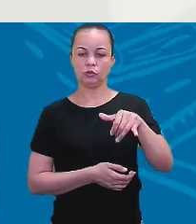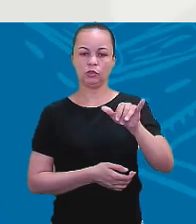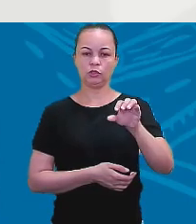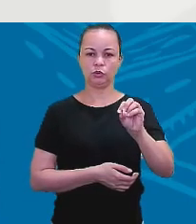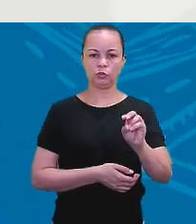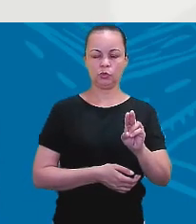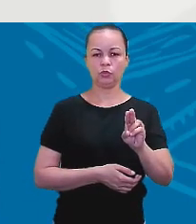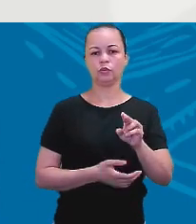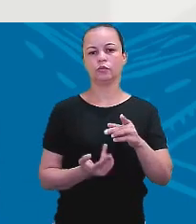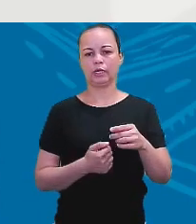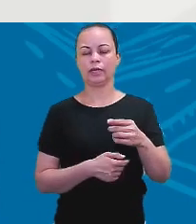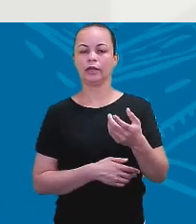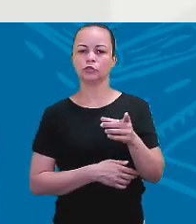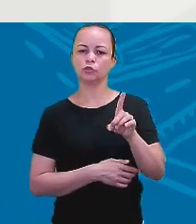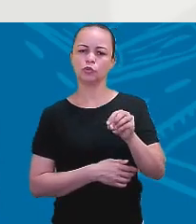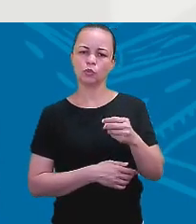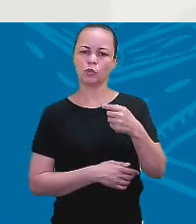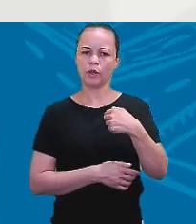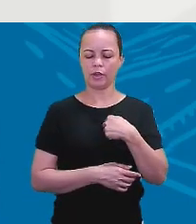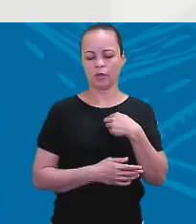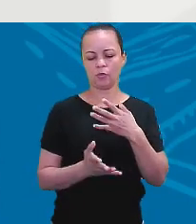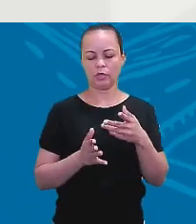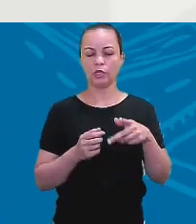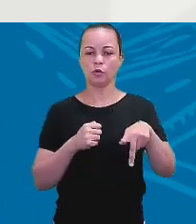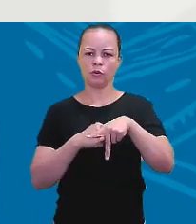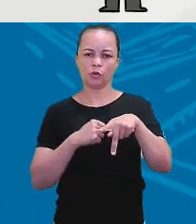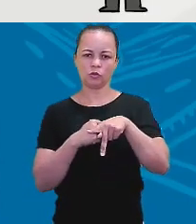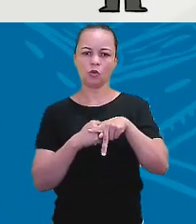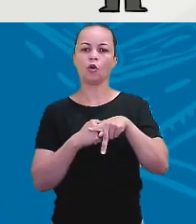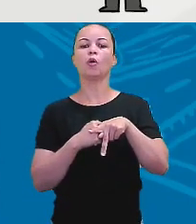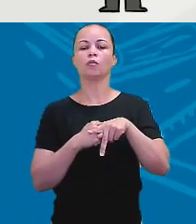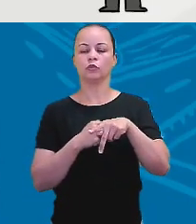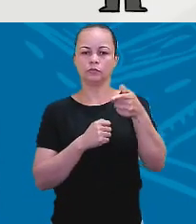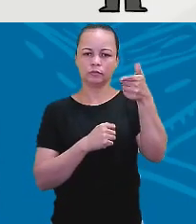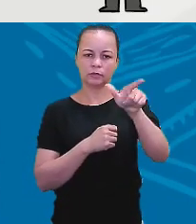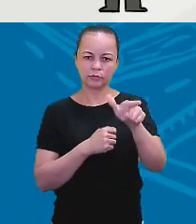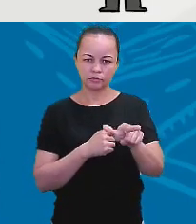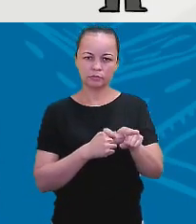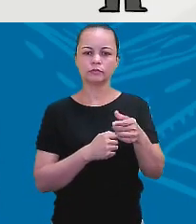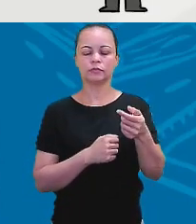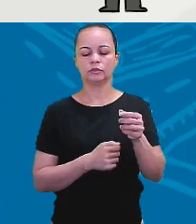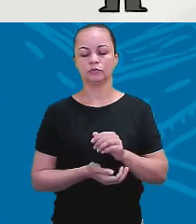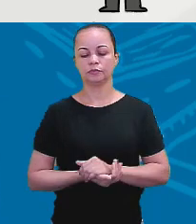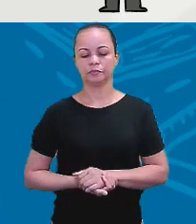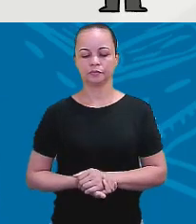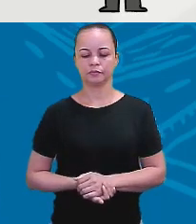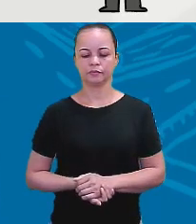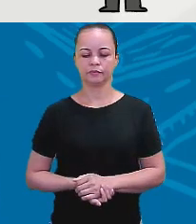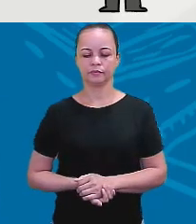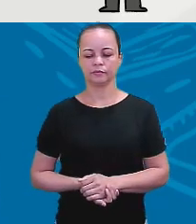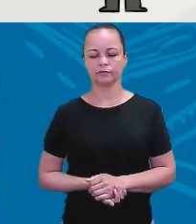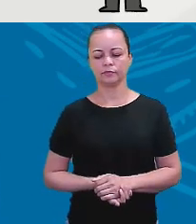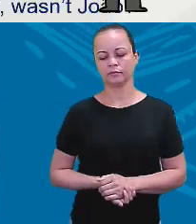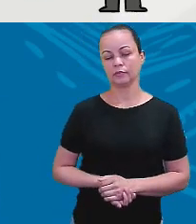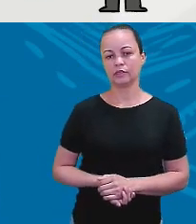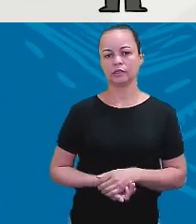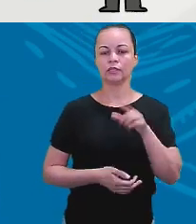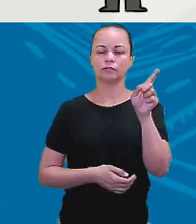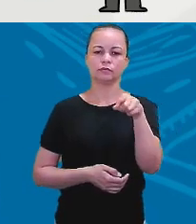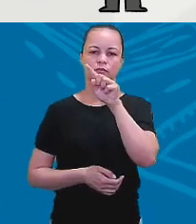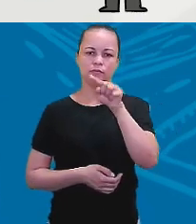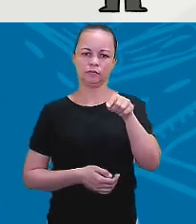positiva de don't, e o pronome a gente simplesmente repete. Assinale a